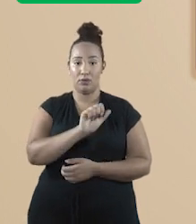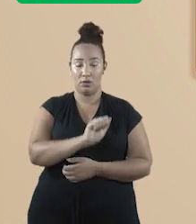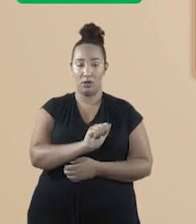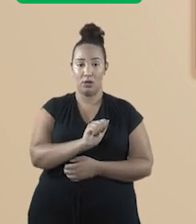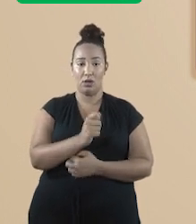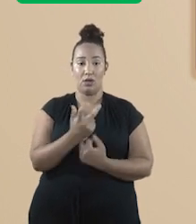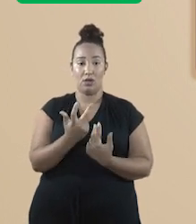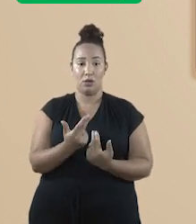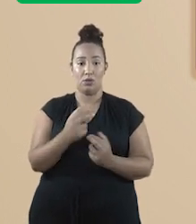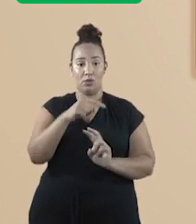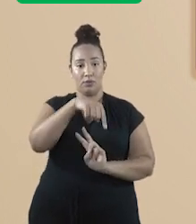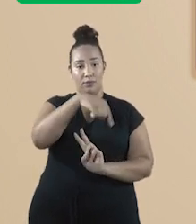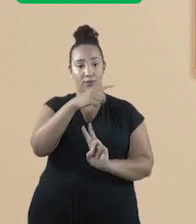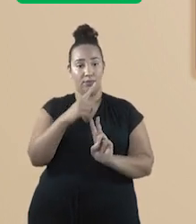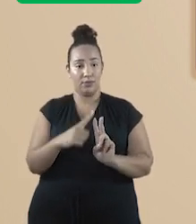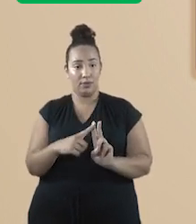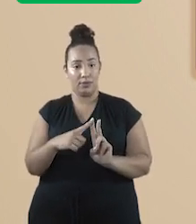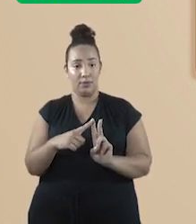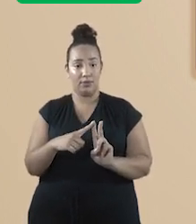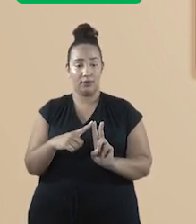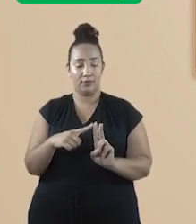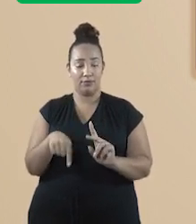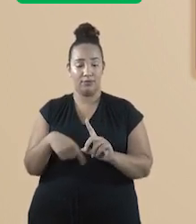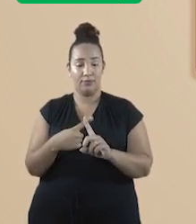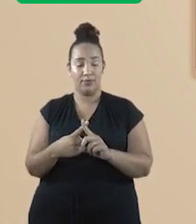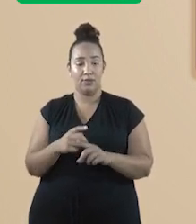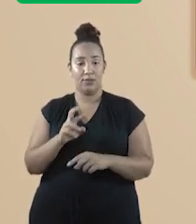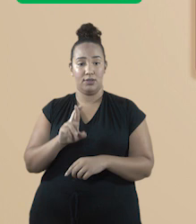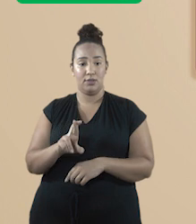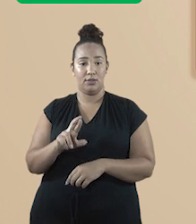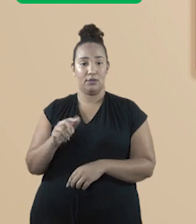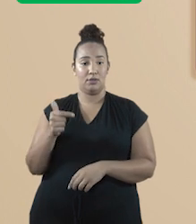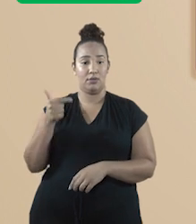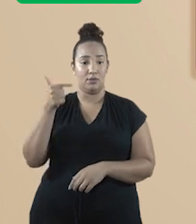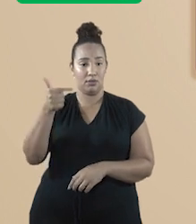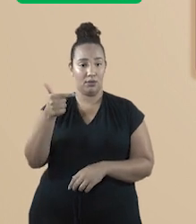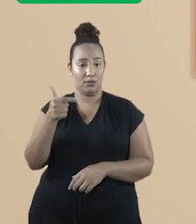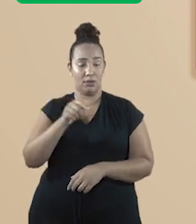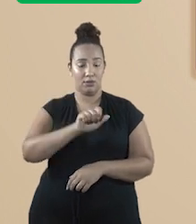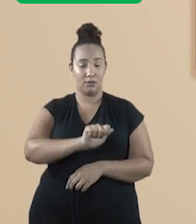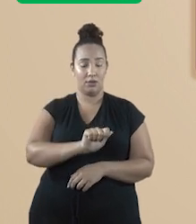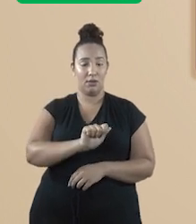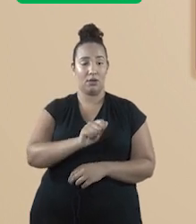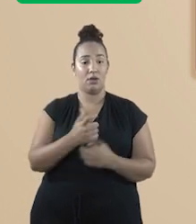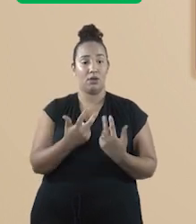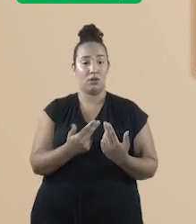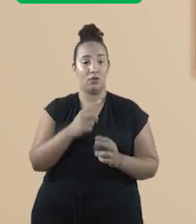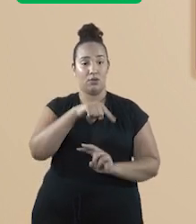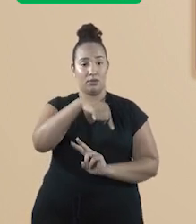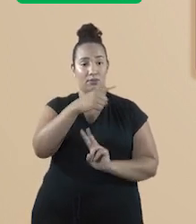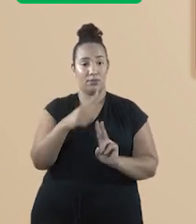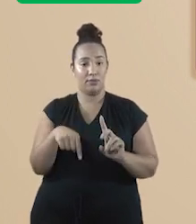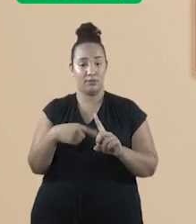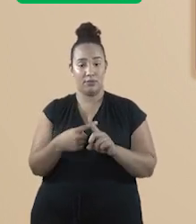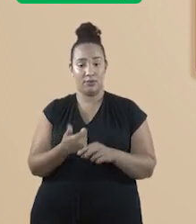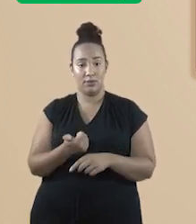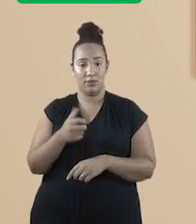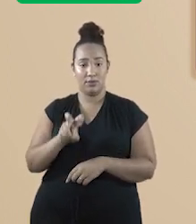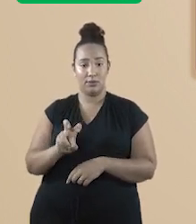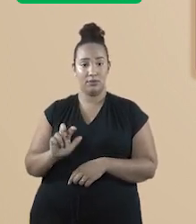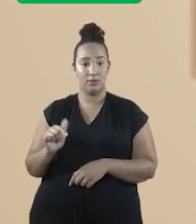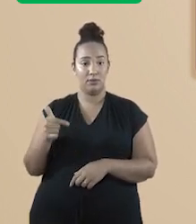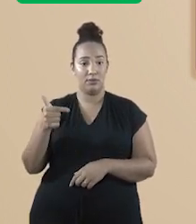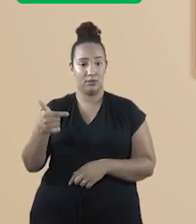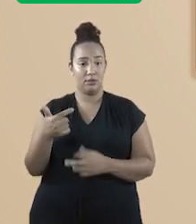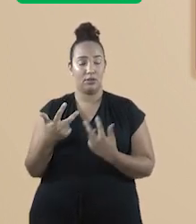A é igual a πr². A é igual a π vezes 15², que é igual a